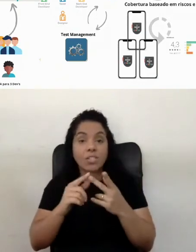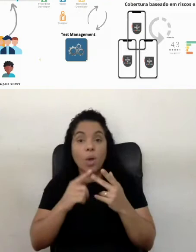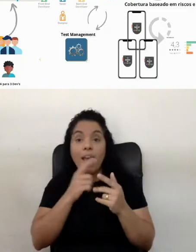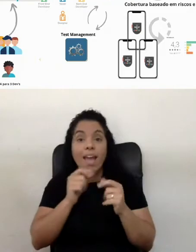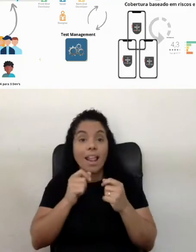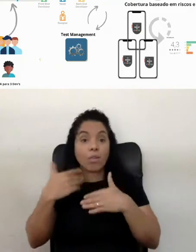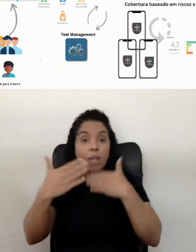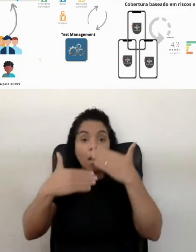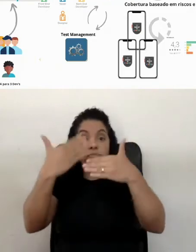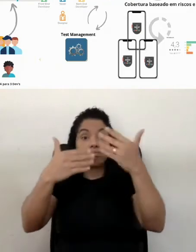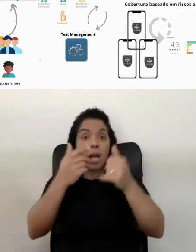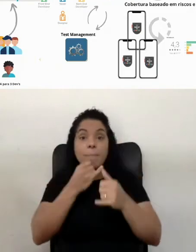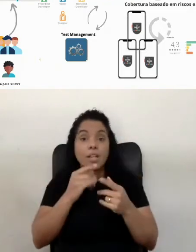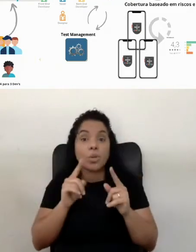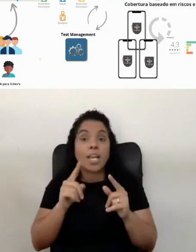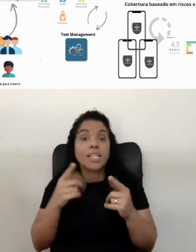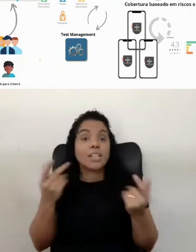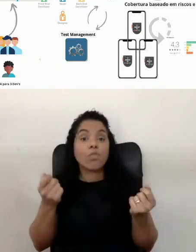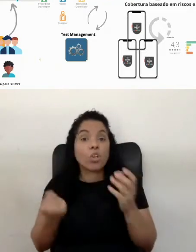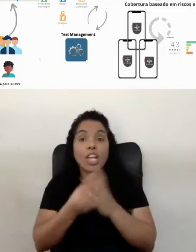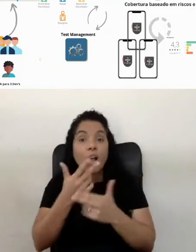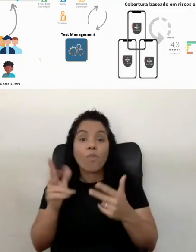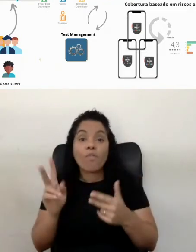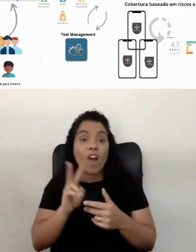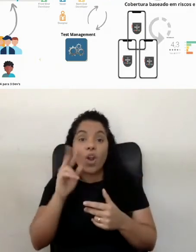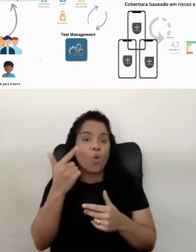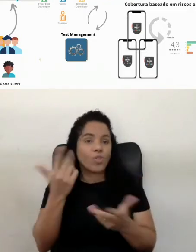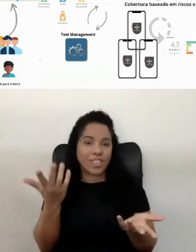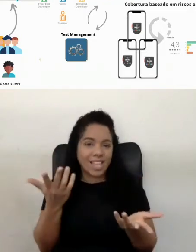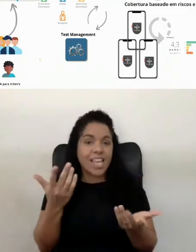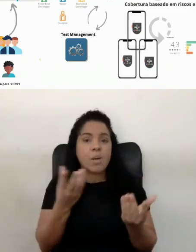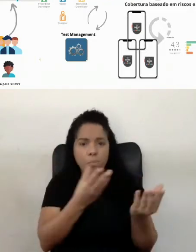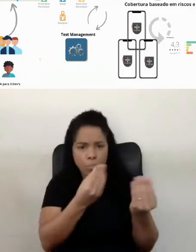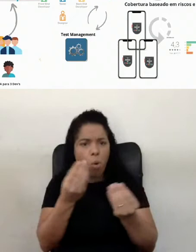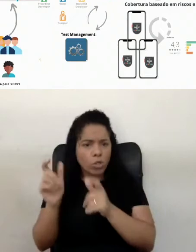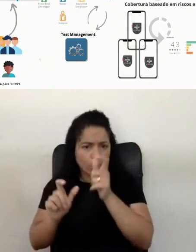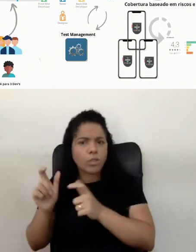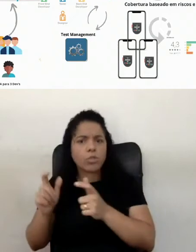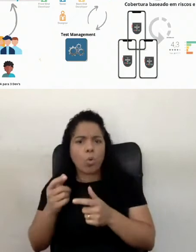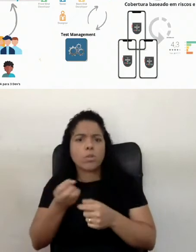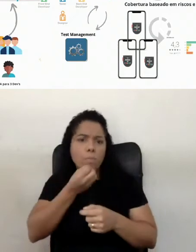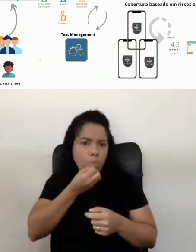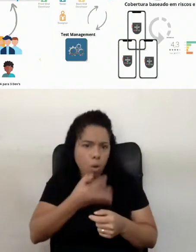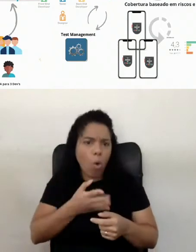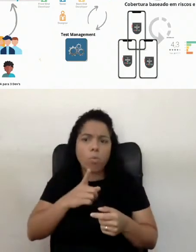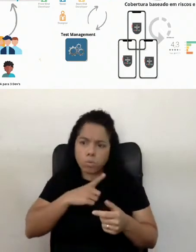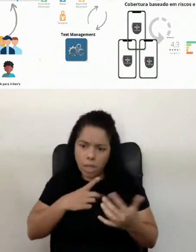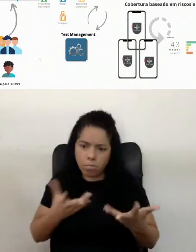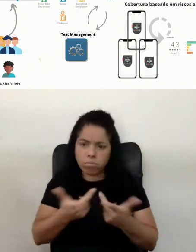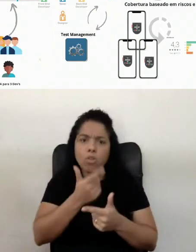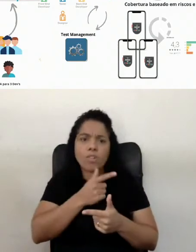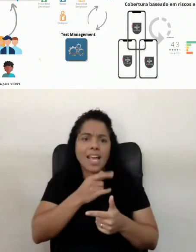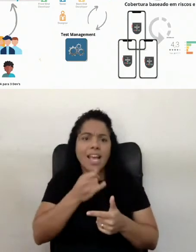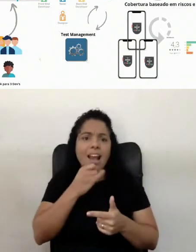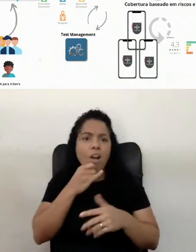automatizar um monte de coisas que não vai gerar valor, né? Eu posso até ter um monte de pessoas muito boas ali que conseguem automatizar